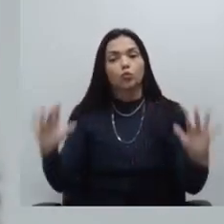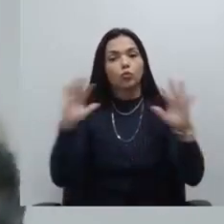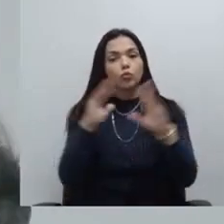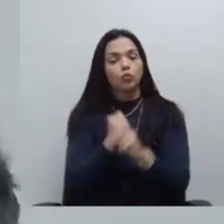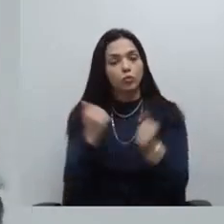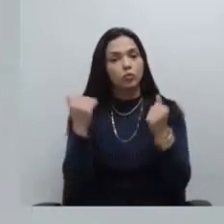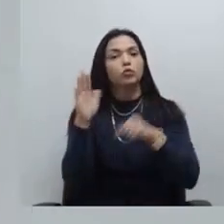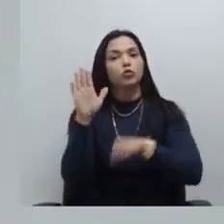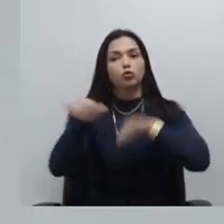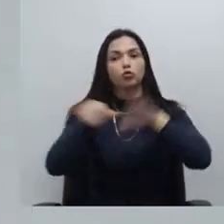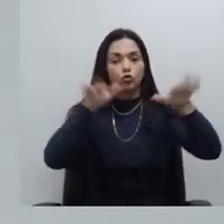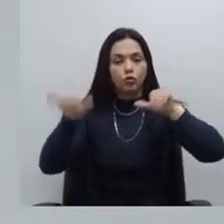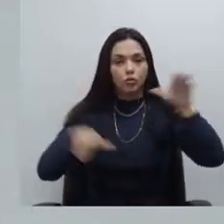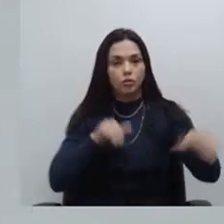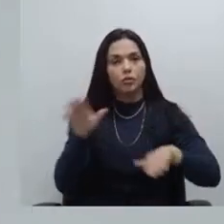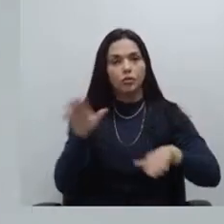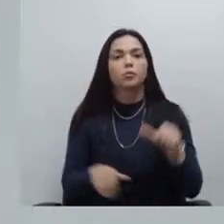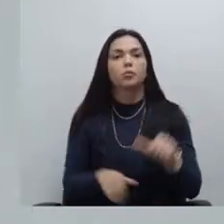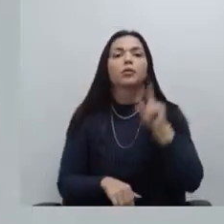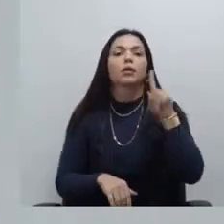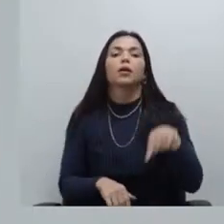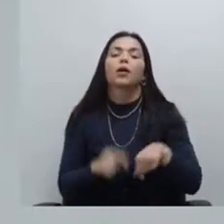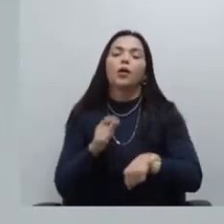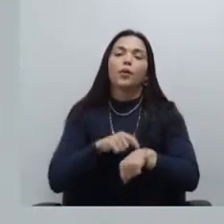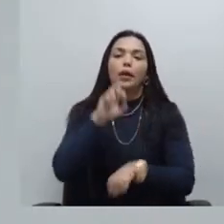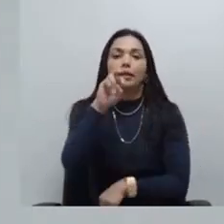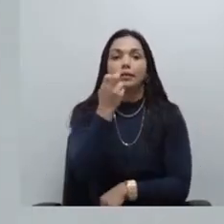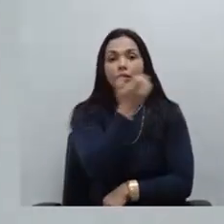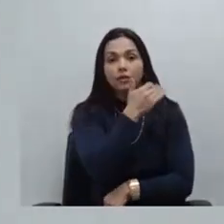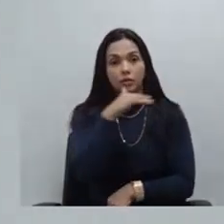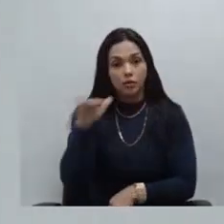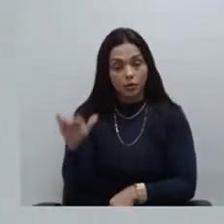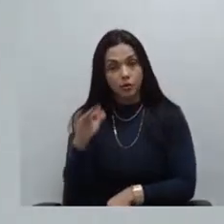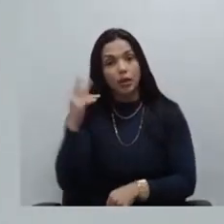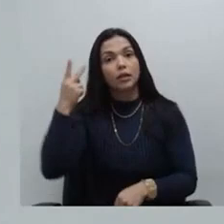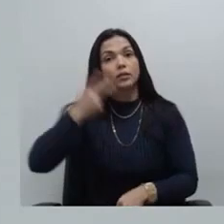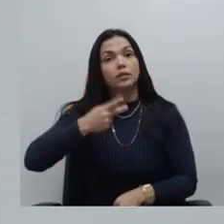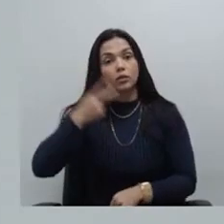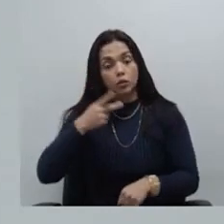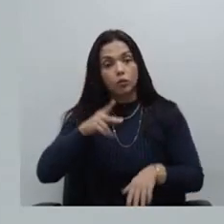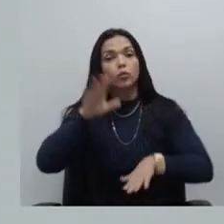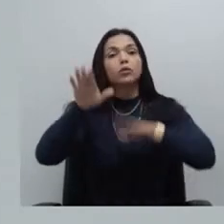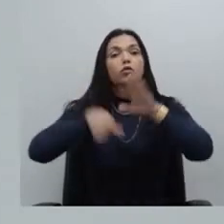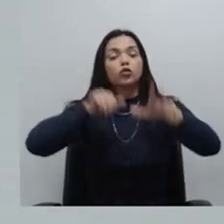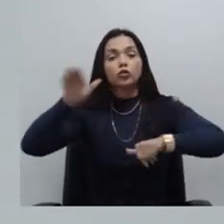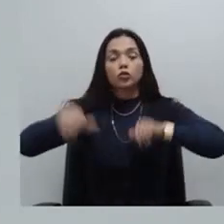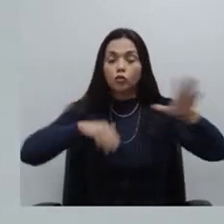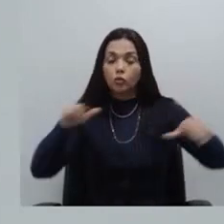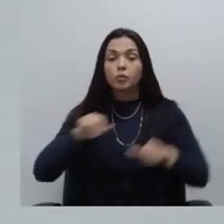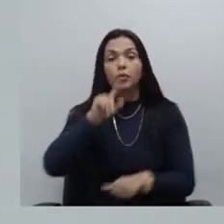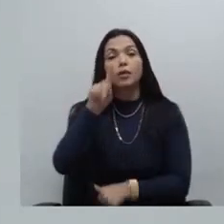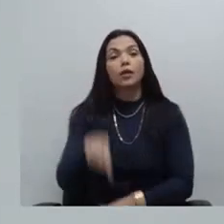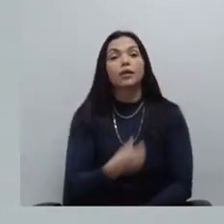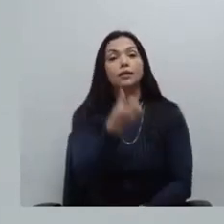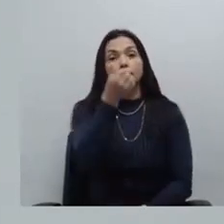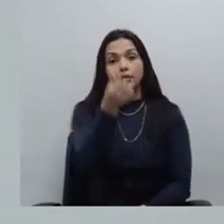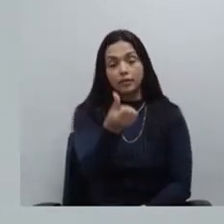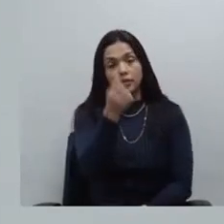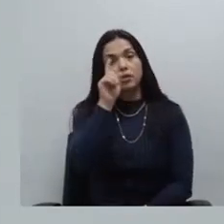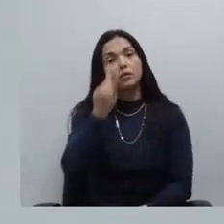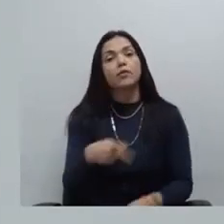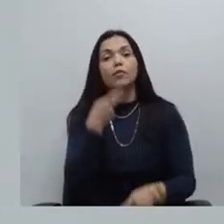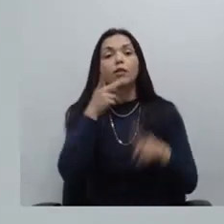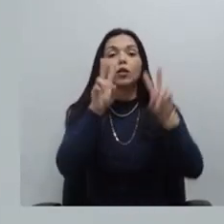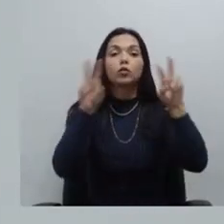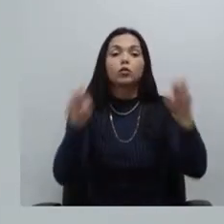convocação às 17h30 segunda convocação às 18h para deliberar sobre dois pontos de pauta relativamente simples